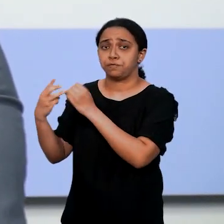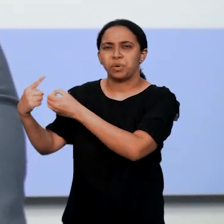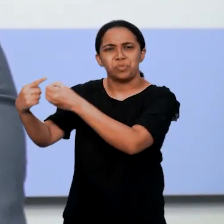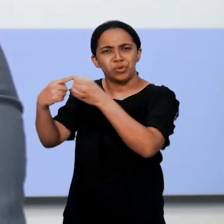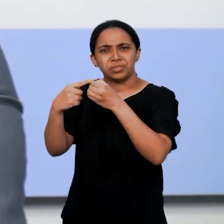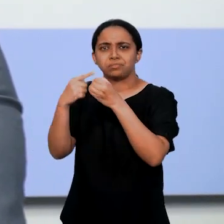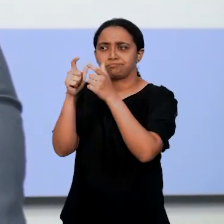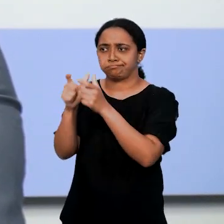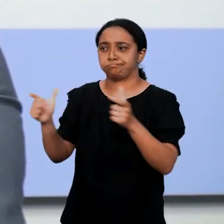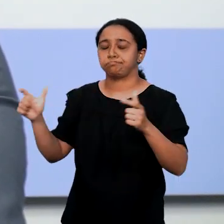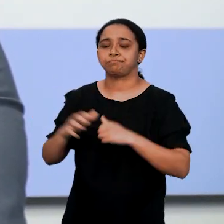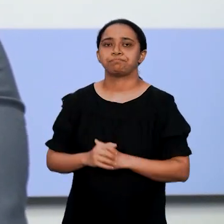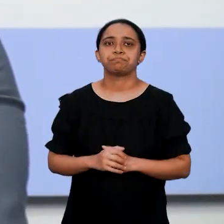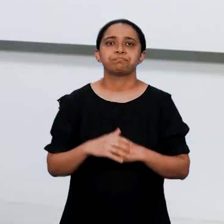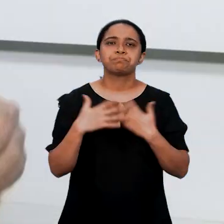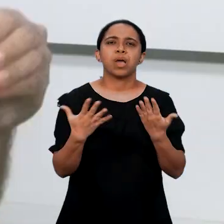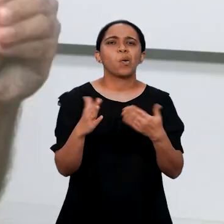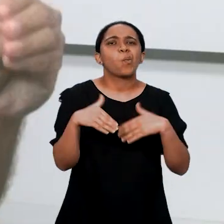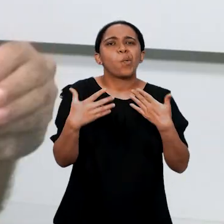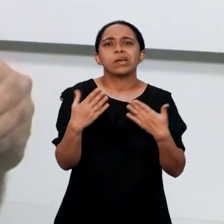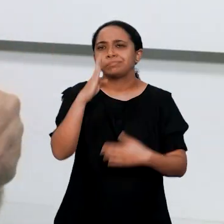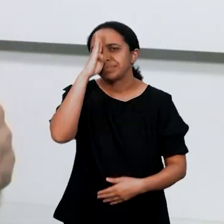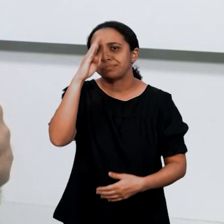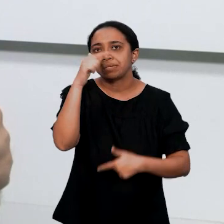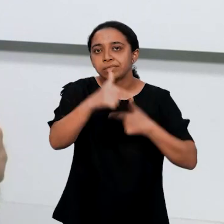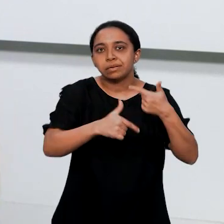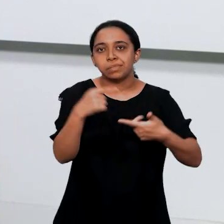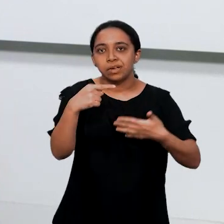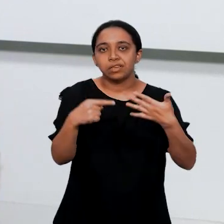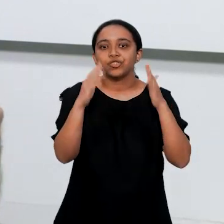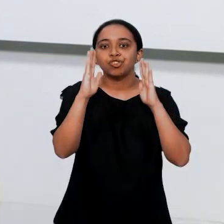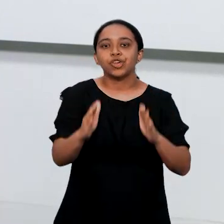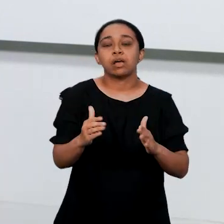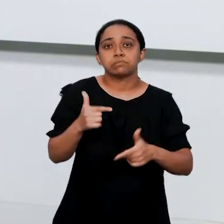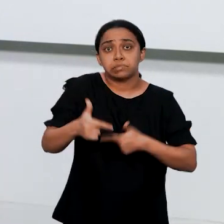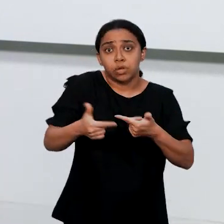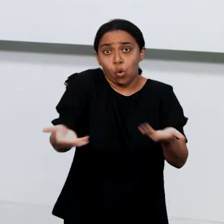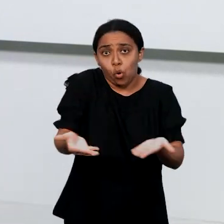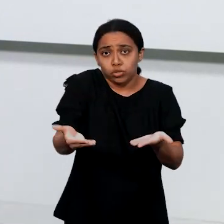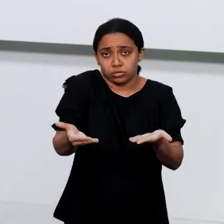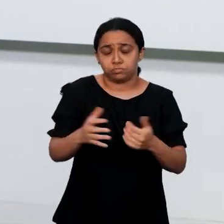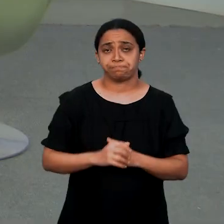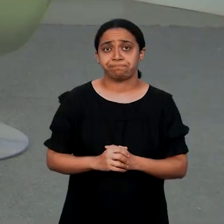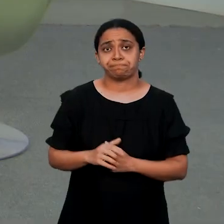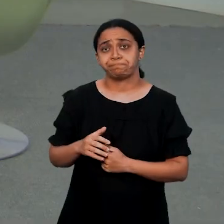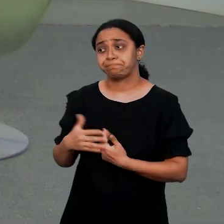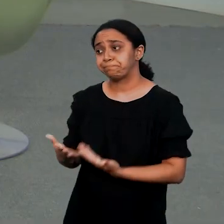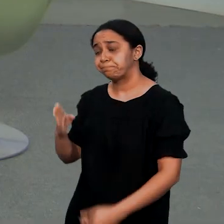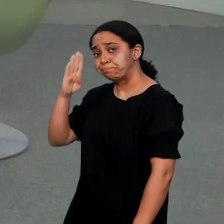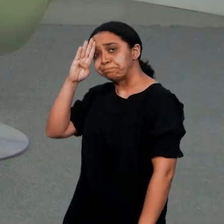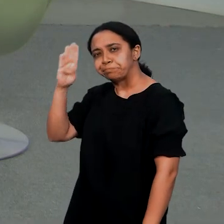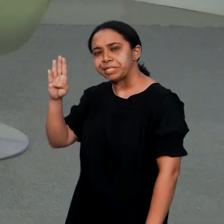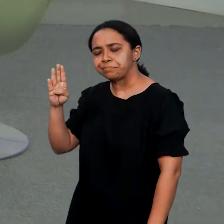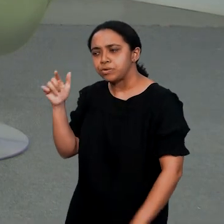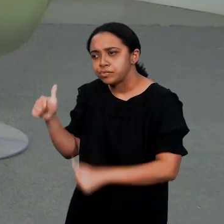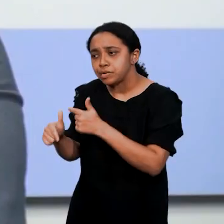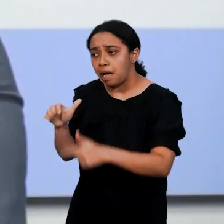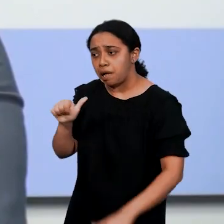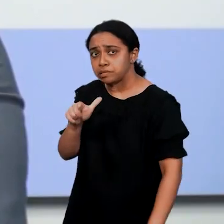continente, aos campos do continente. Quais são as principais ações que estão sendo desenvolvidas hoje? A principal